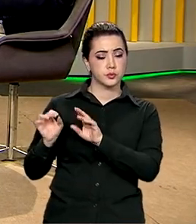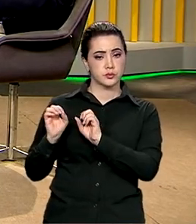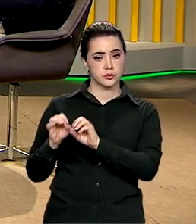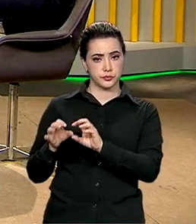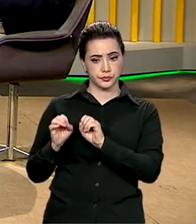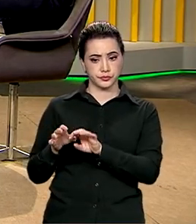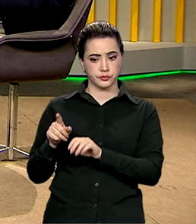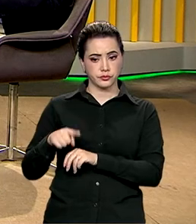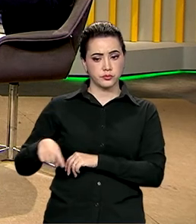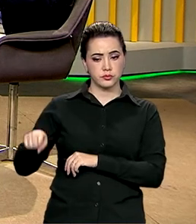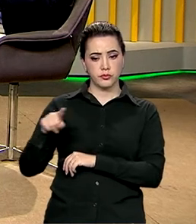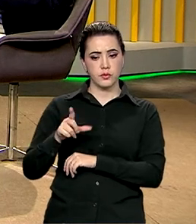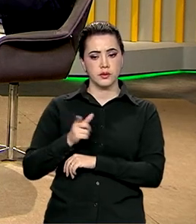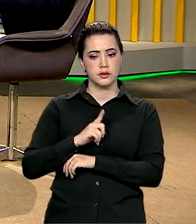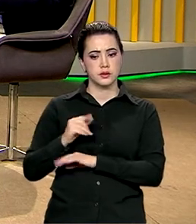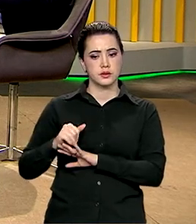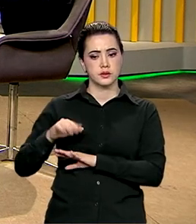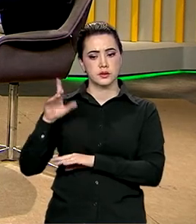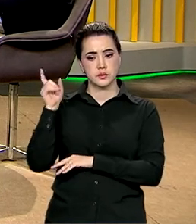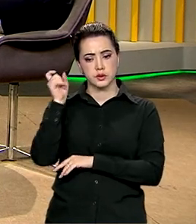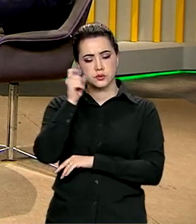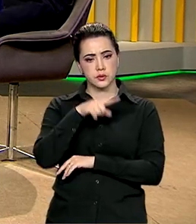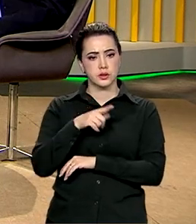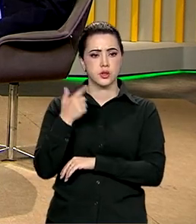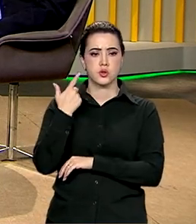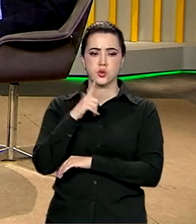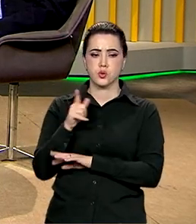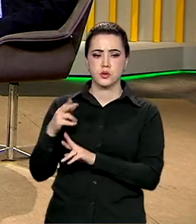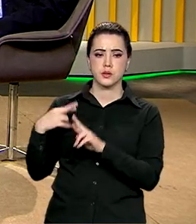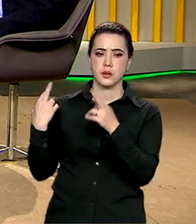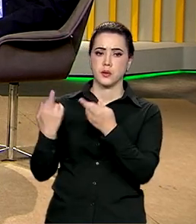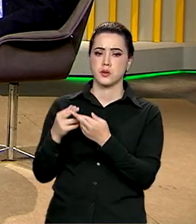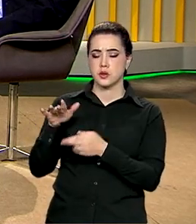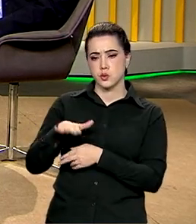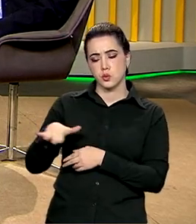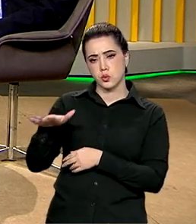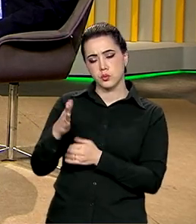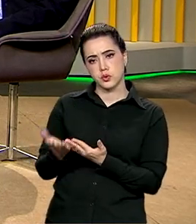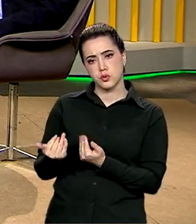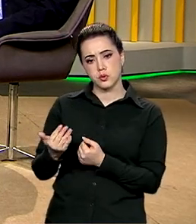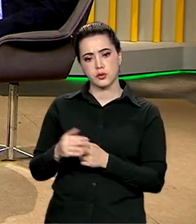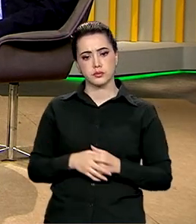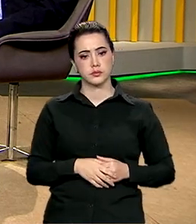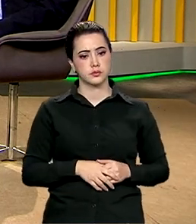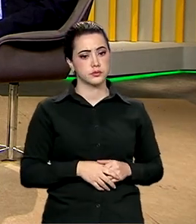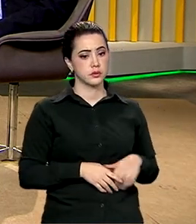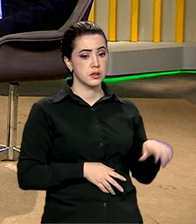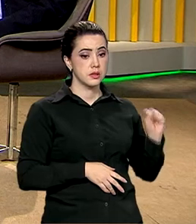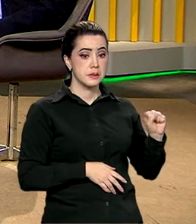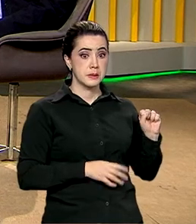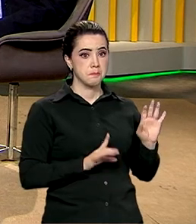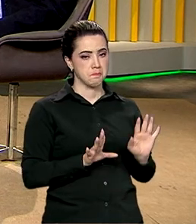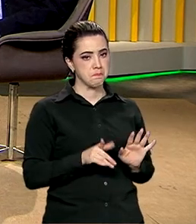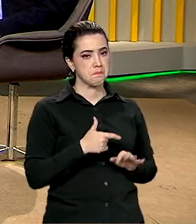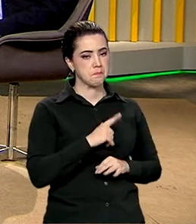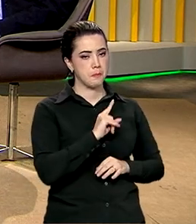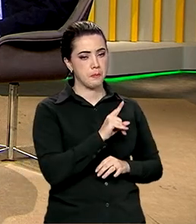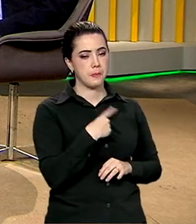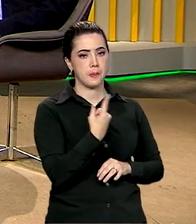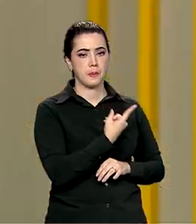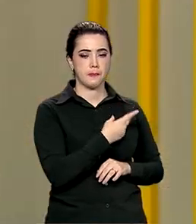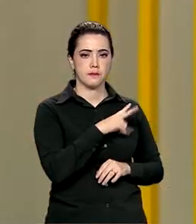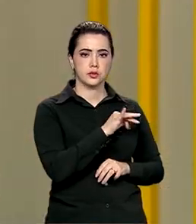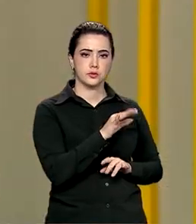tenha, talvez, um pouco de dificuldade para reunir esses jovens? Sim. O que nós vamos fazer, Roberto? Nós vamos